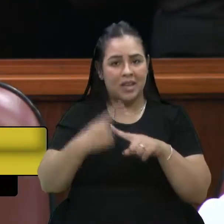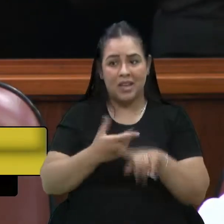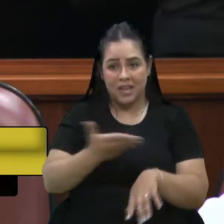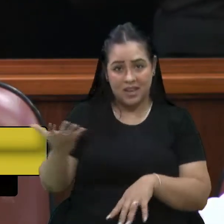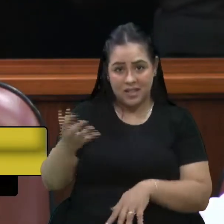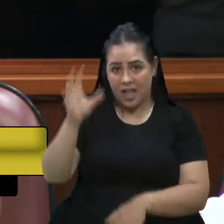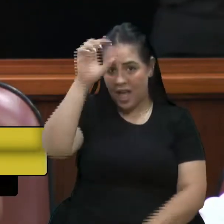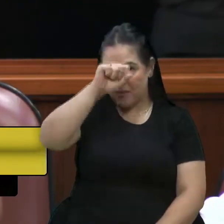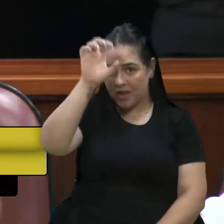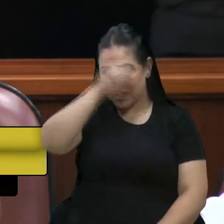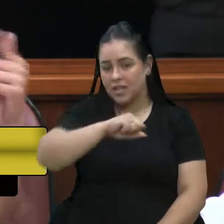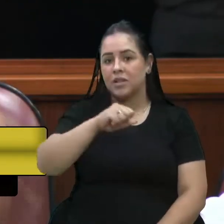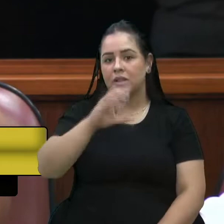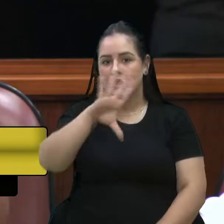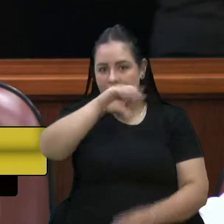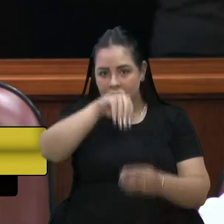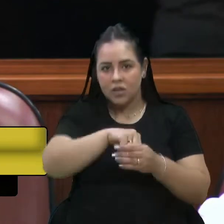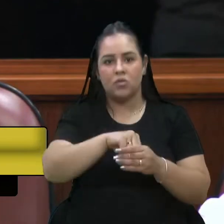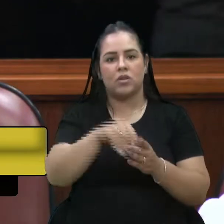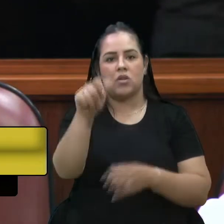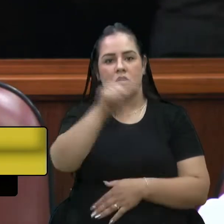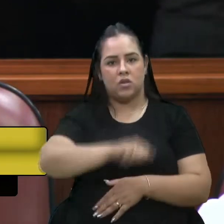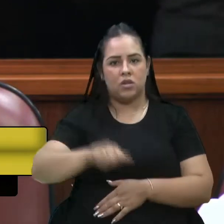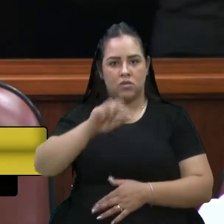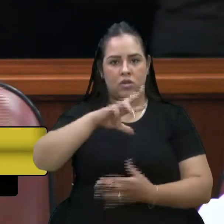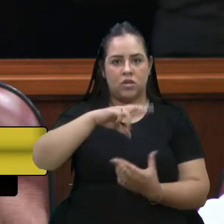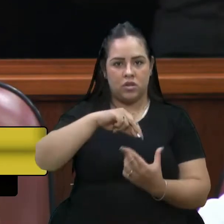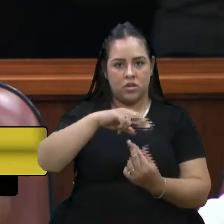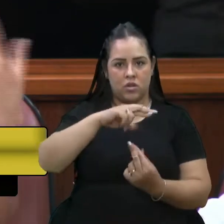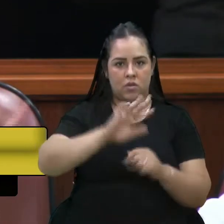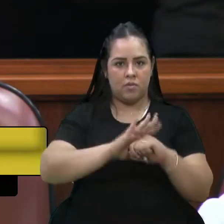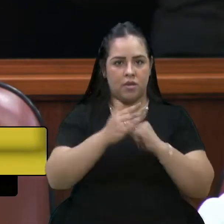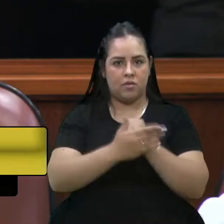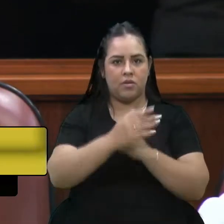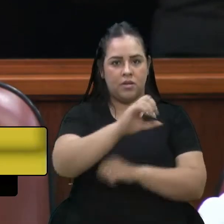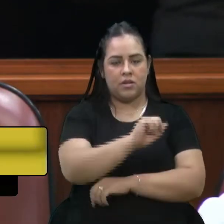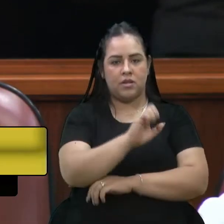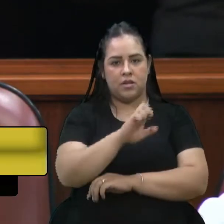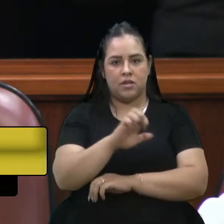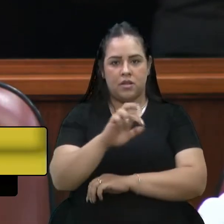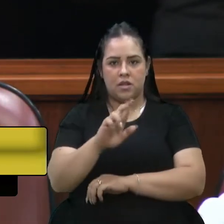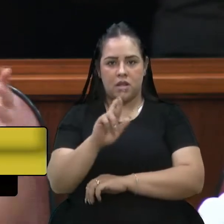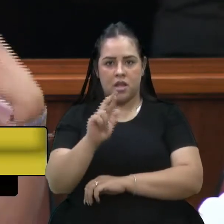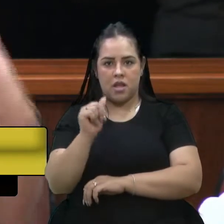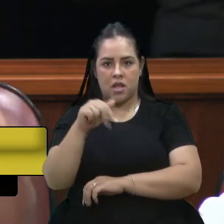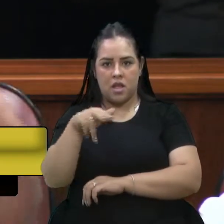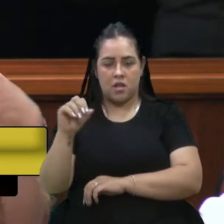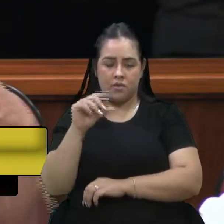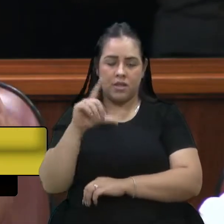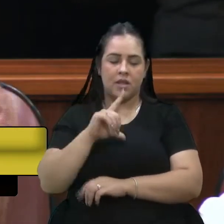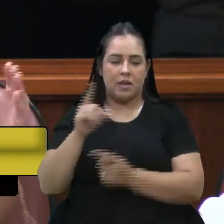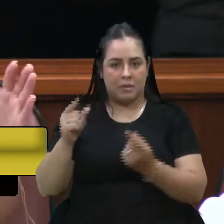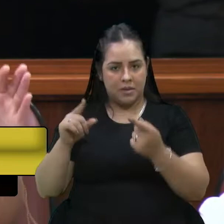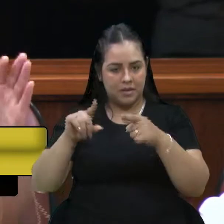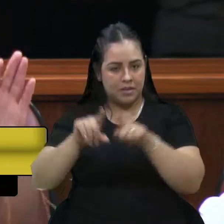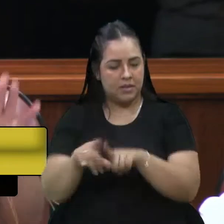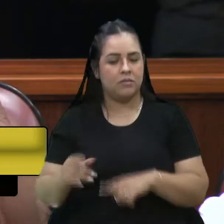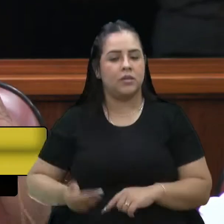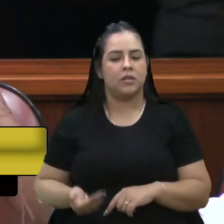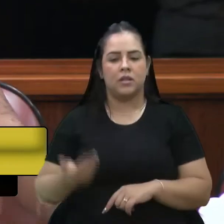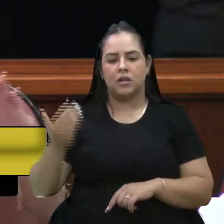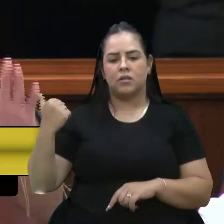dentro da Associação de Recicladores do Bairro Serrano. E tudo isso era feito com parceria, com, enfim,